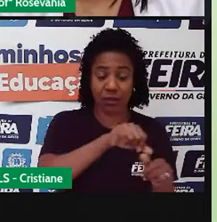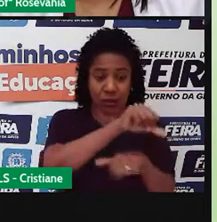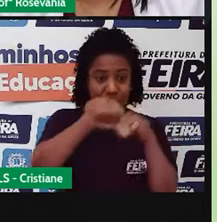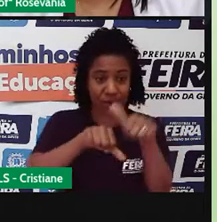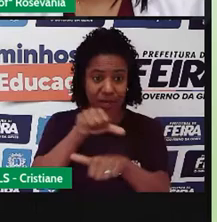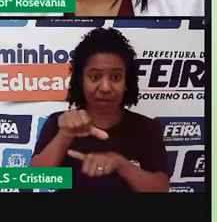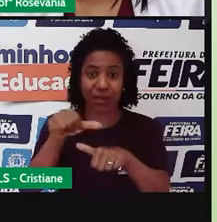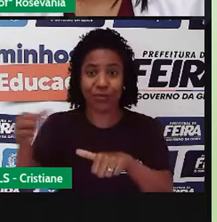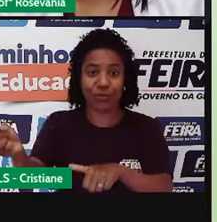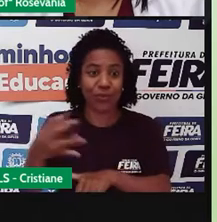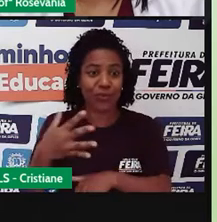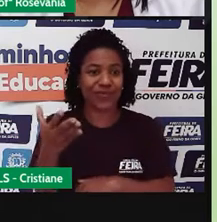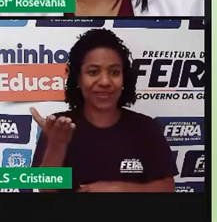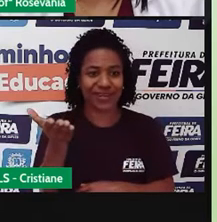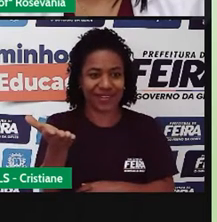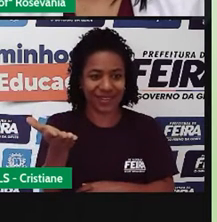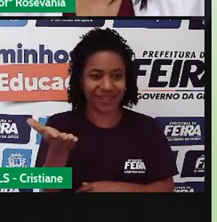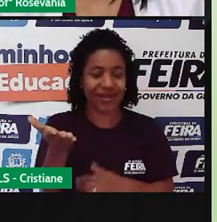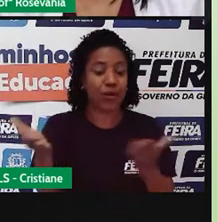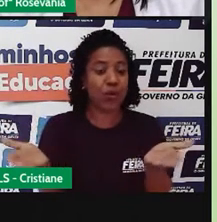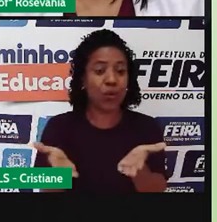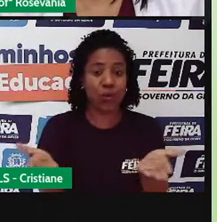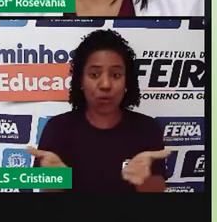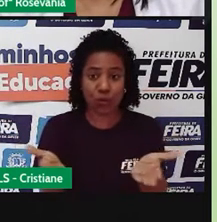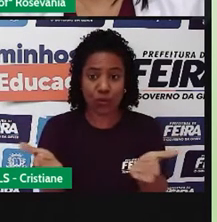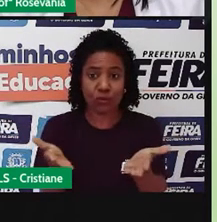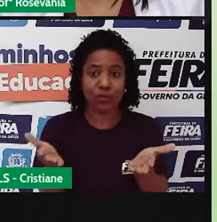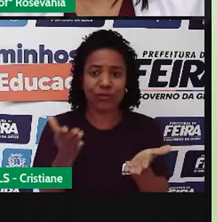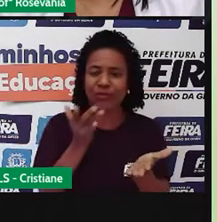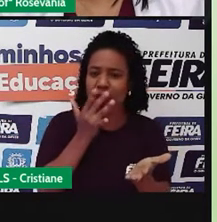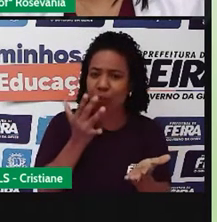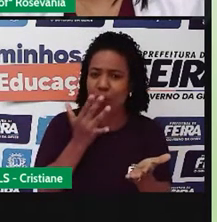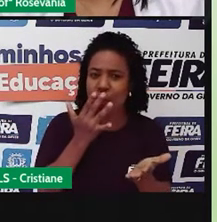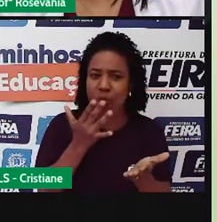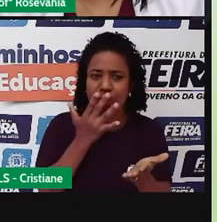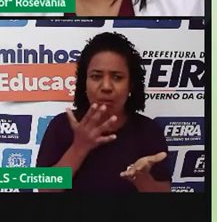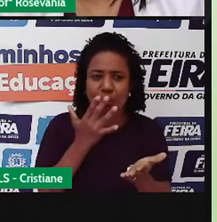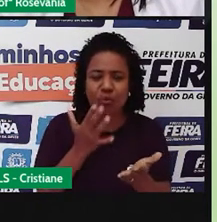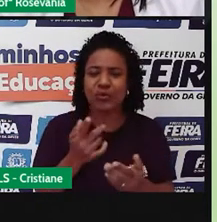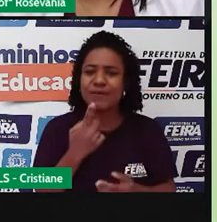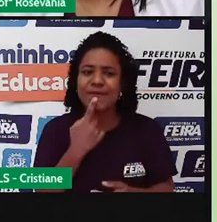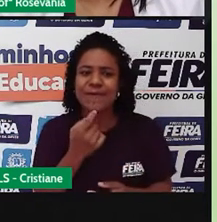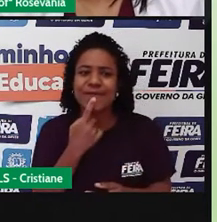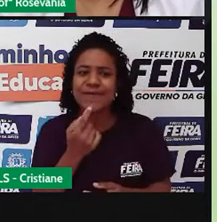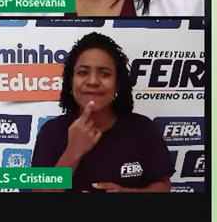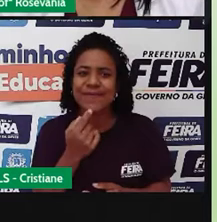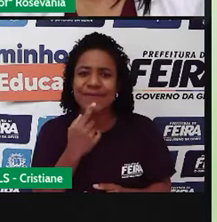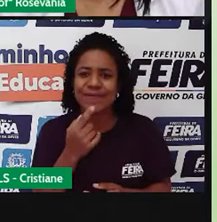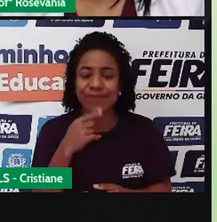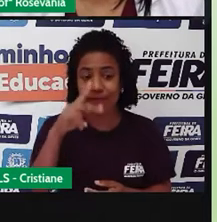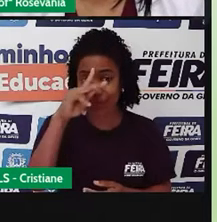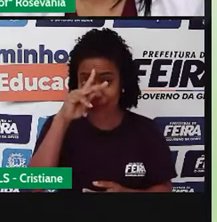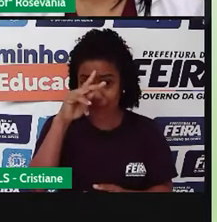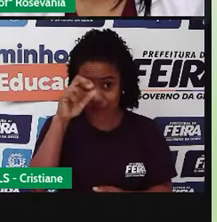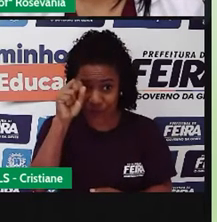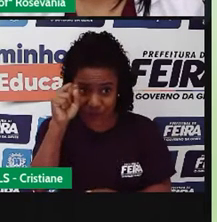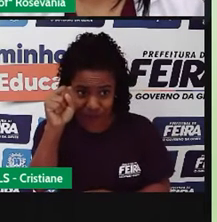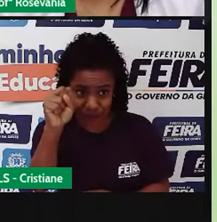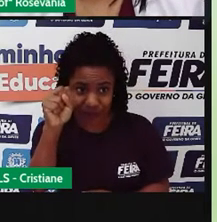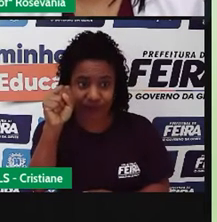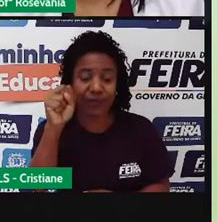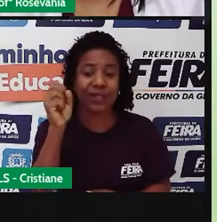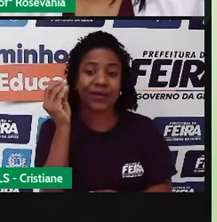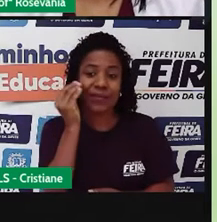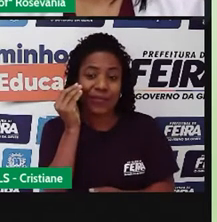gente, quando vai aqui, que percebe essa cor, né, mais vermelhadinha assim, né, mais um vermelhinho escuro, a gente diz que é a área